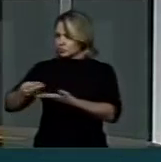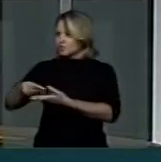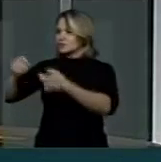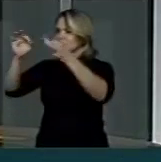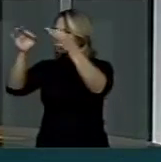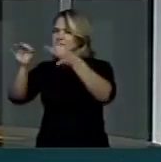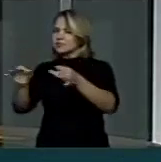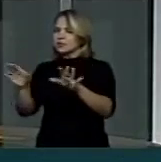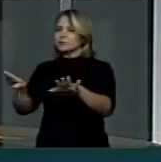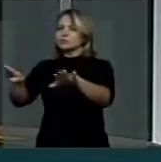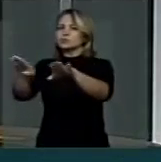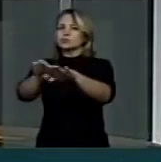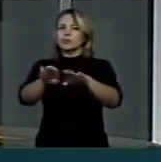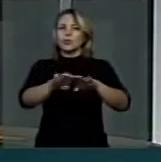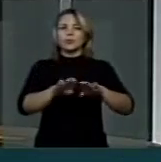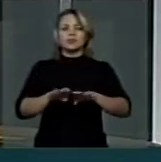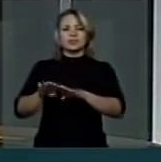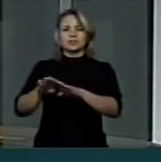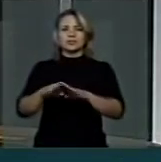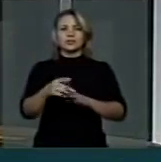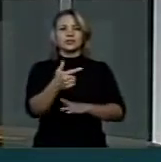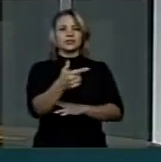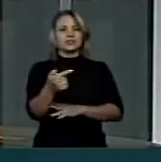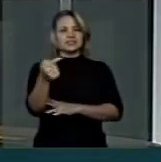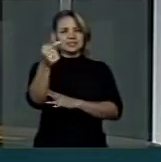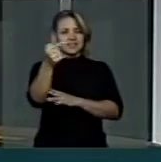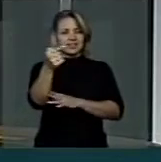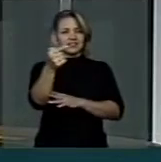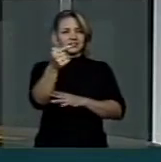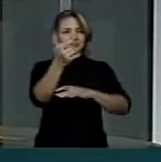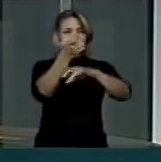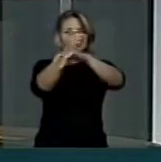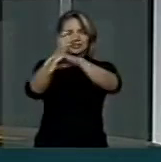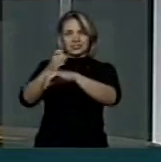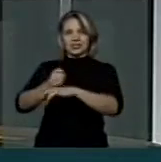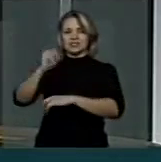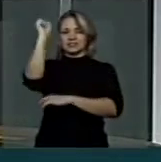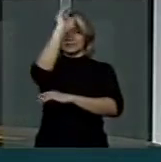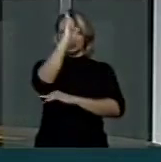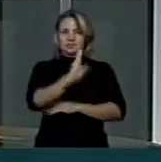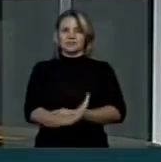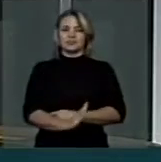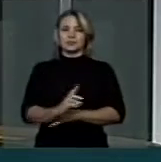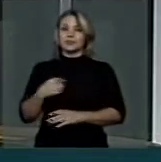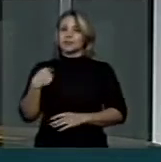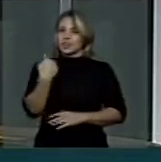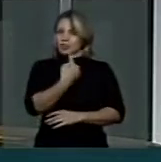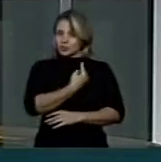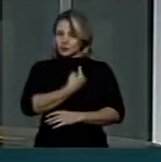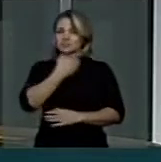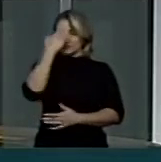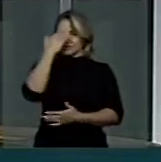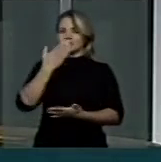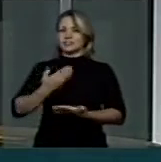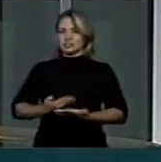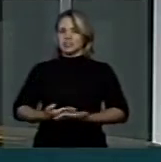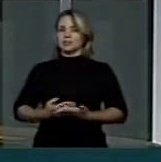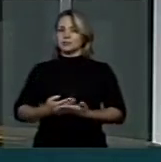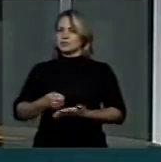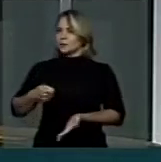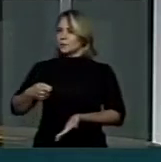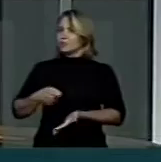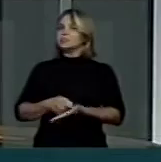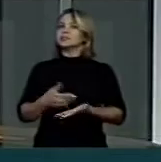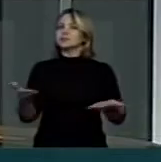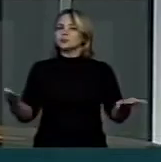entre todas as 27 unidades da Federação. Nós estamos acreditando e apostando